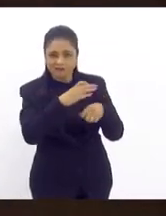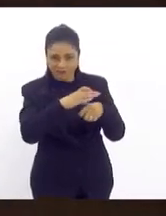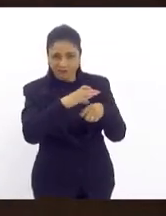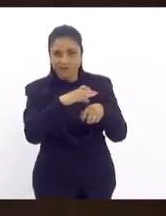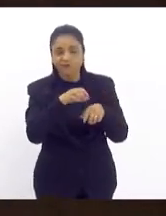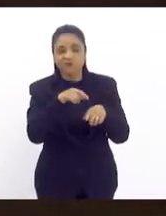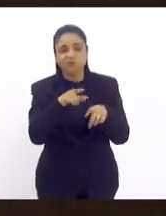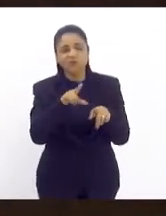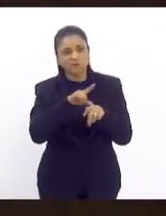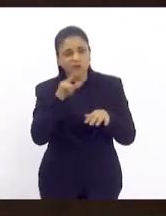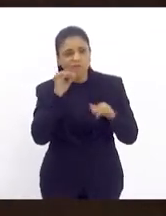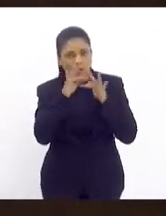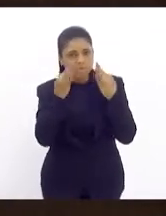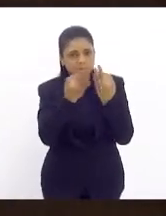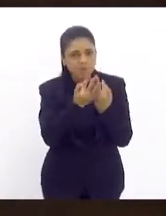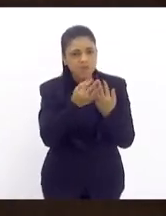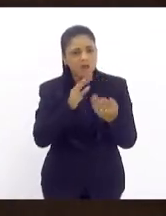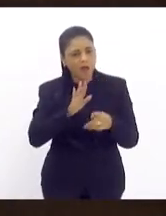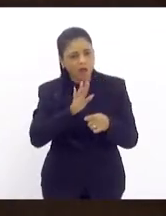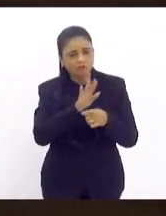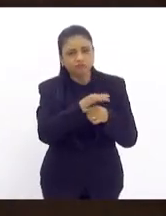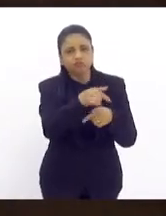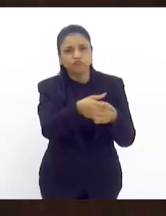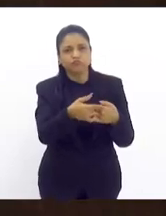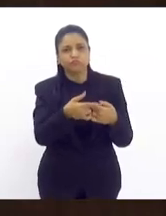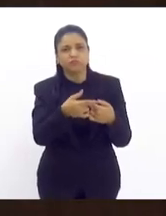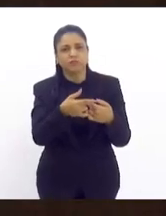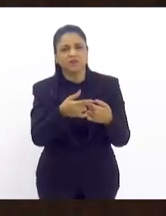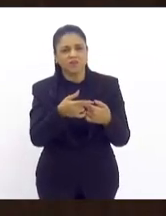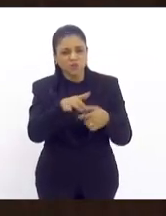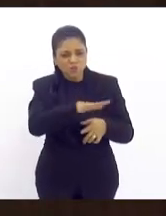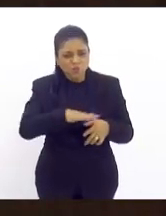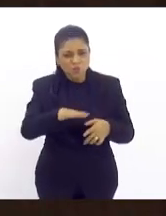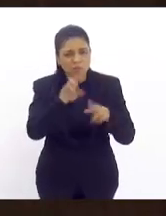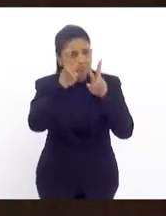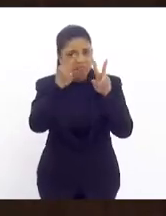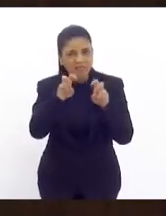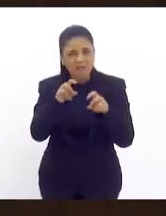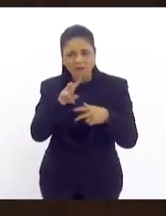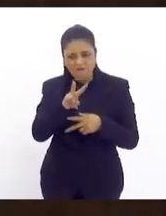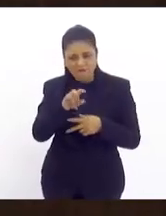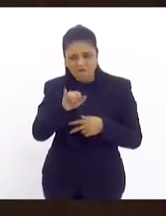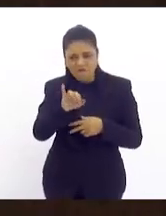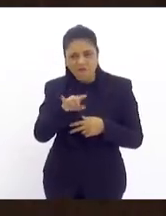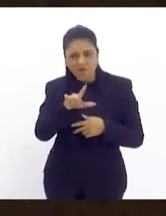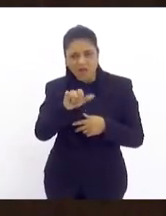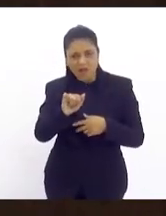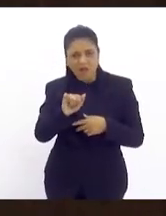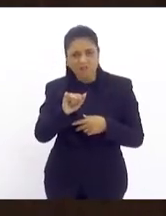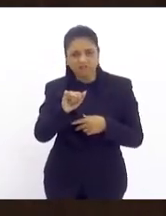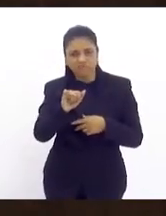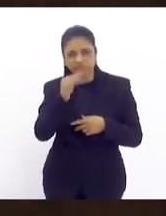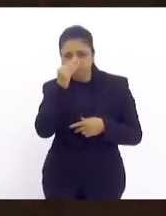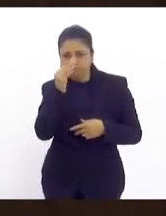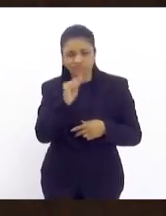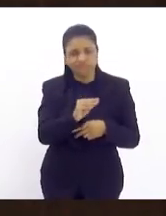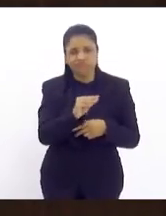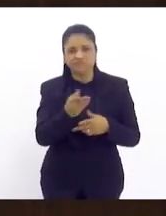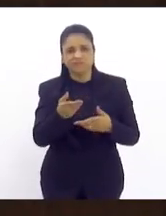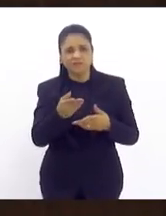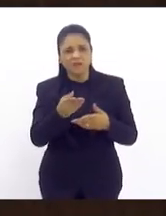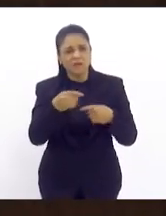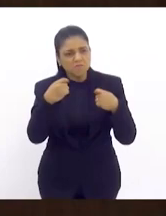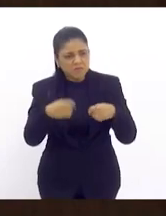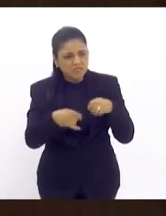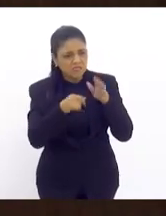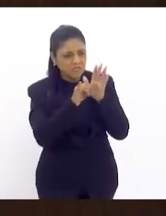nesse local que foi chamado de vielas indesejáveis. Ora, nós pedimos atenção que quando publicam a edital tenha respeito.